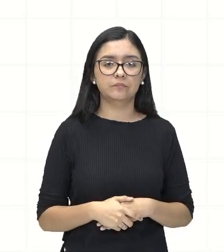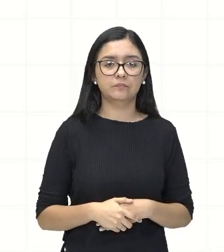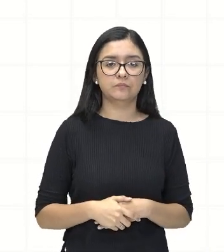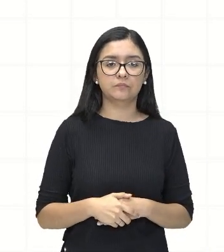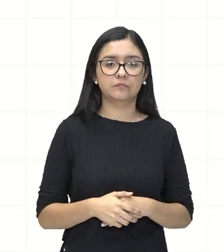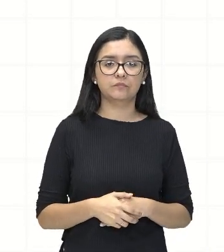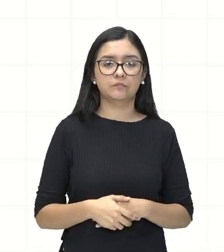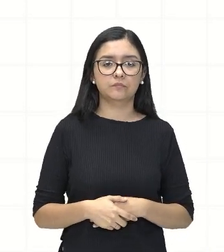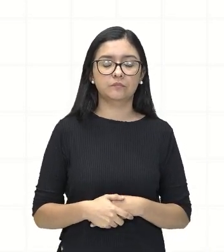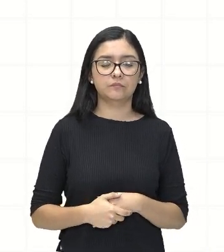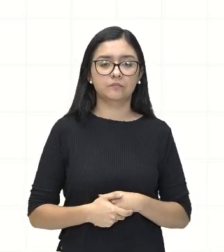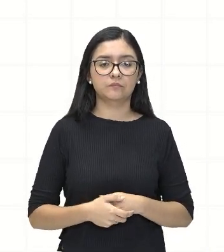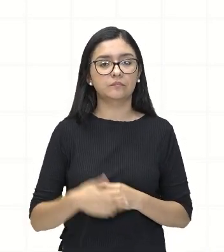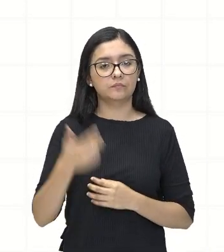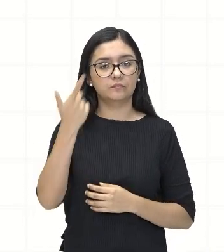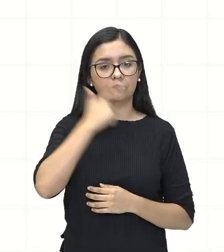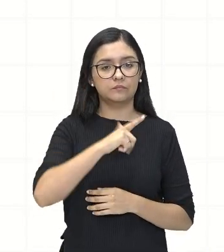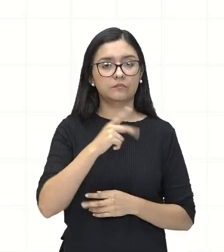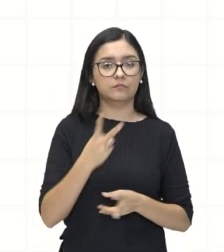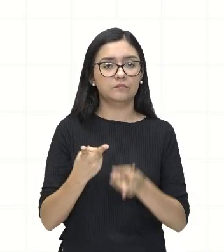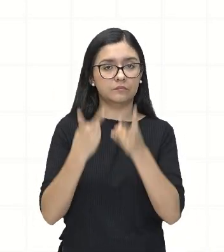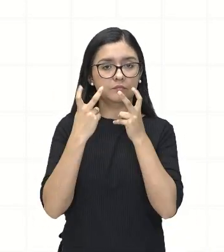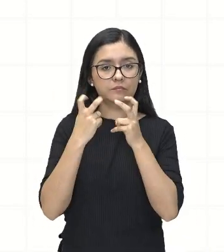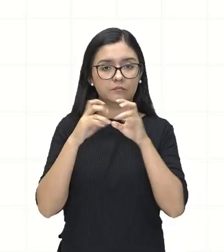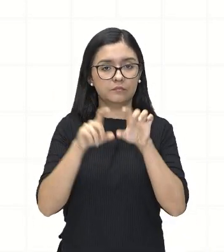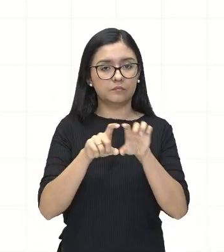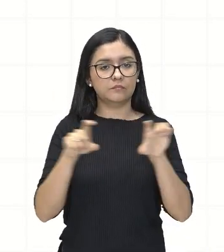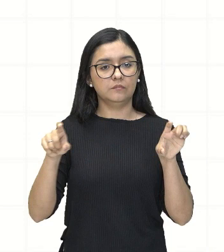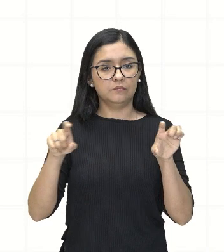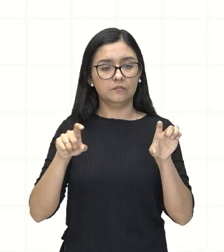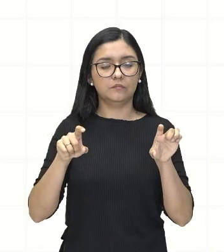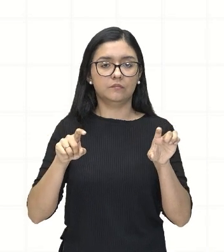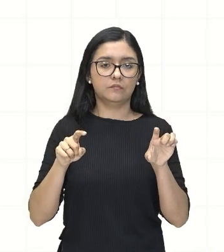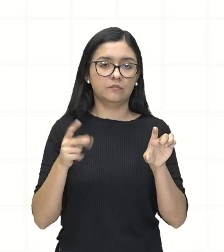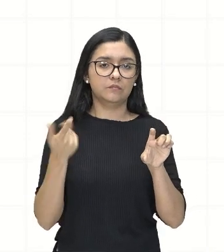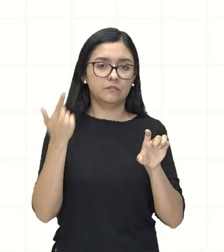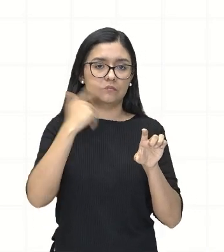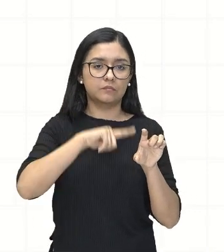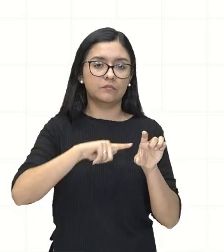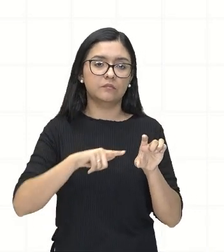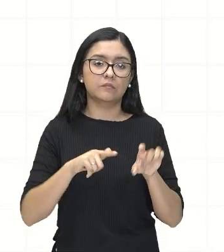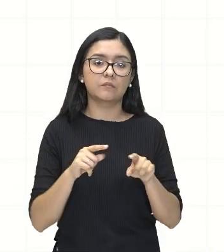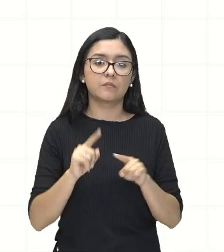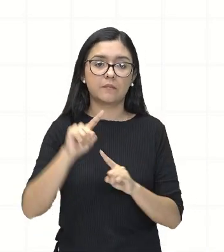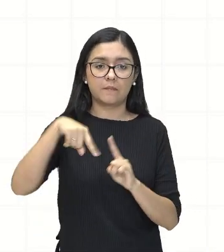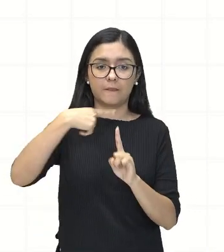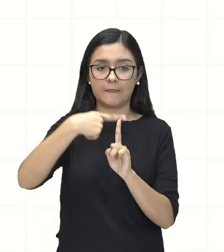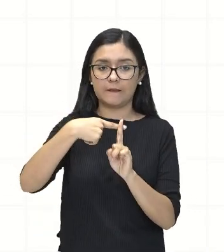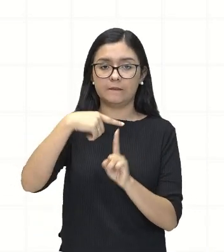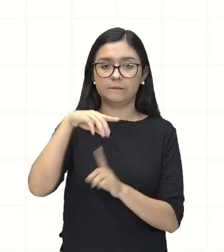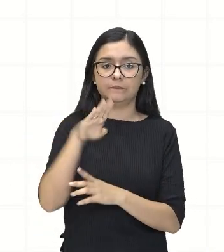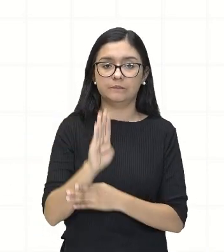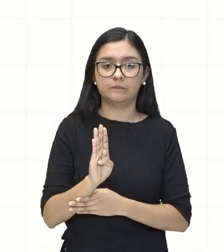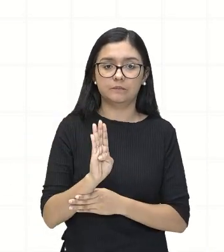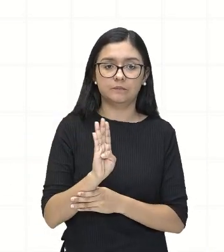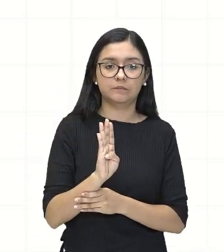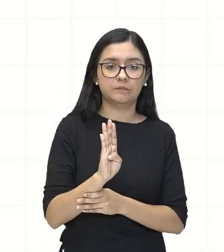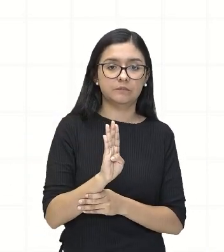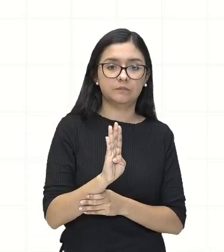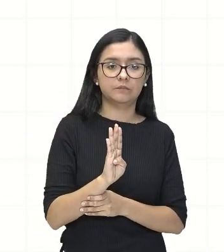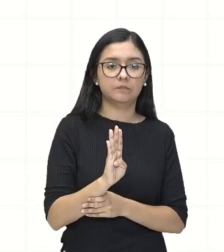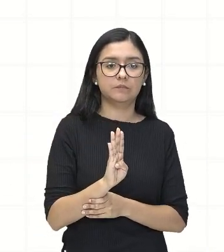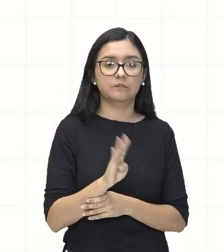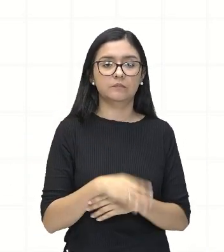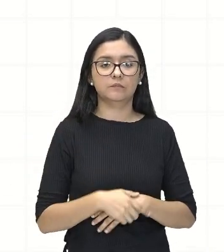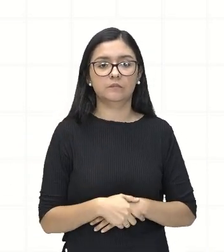nós conseguimos visualizar o nosso formato. E aí, o mais B, né, que ele vá para o outro membro,